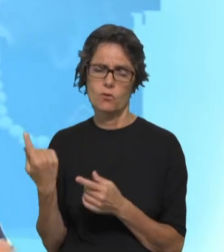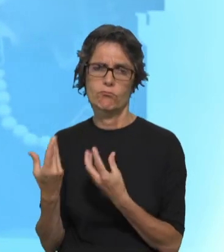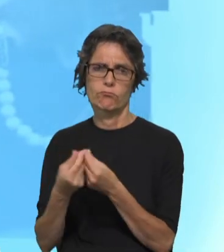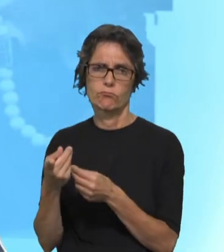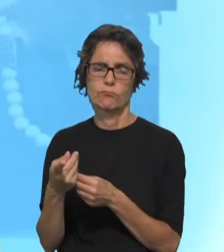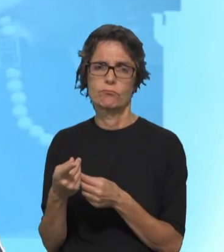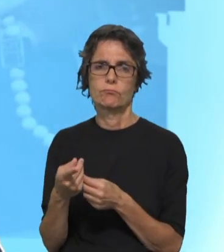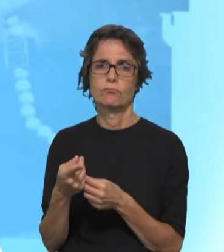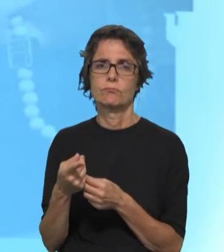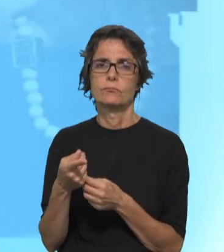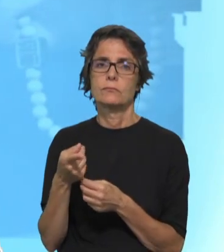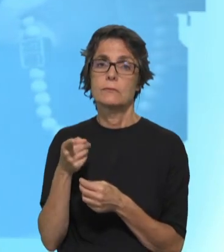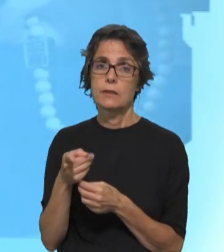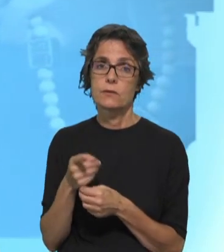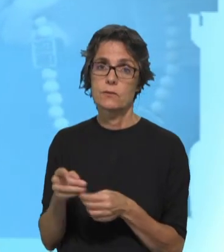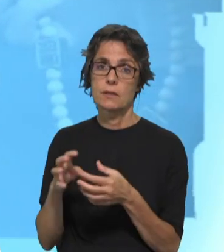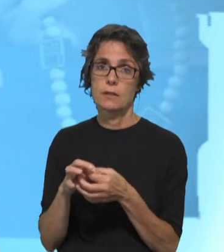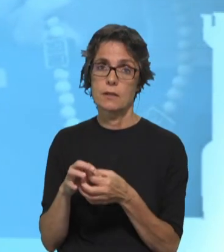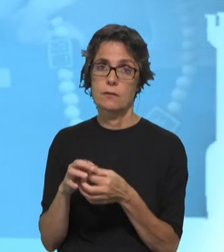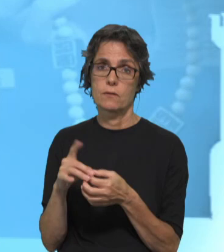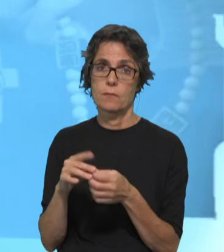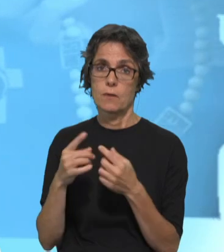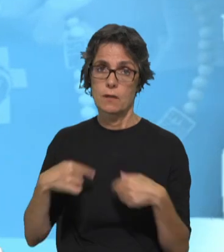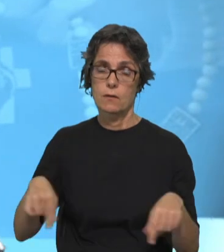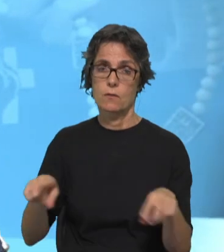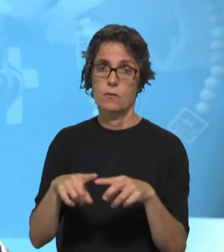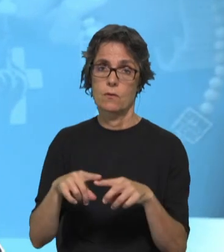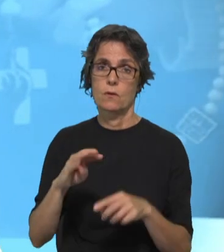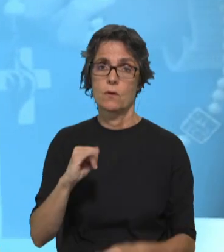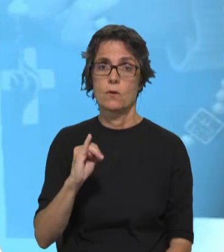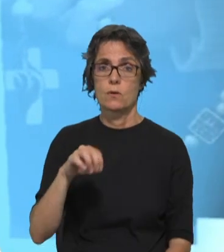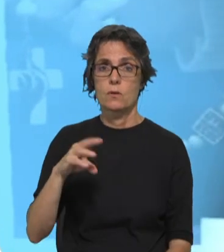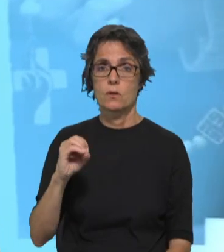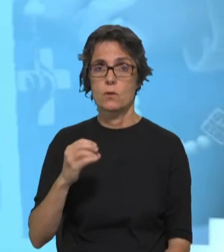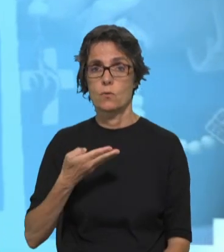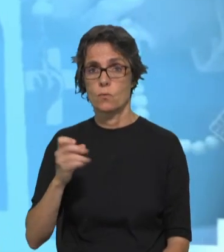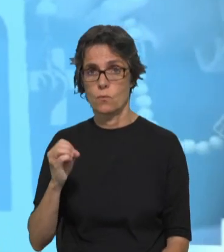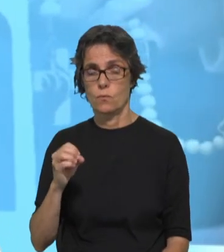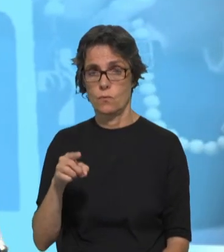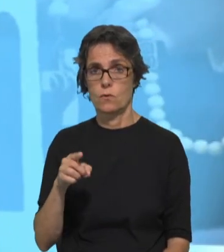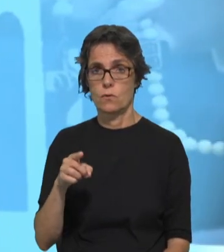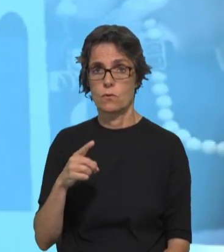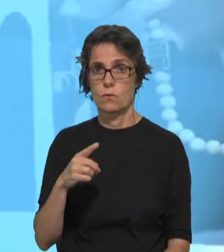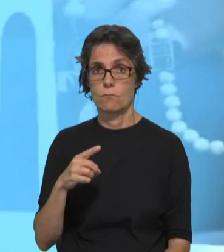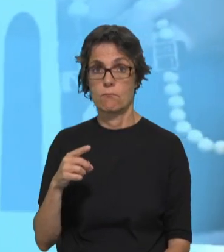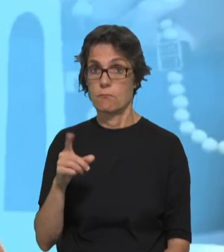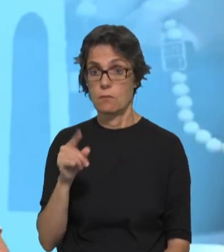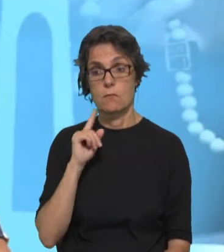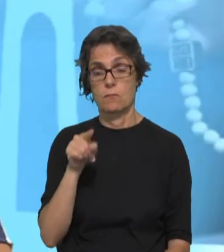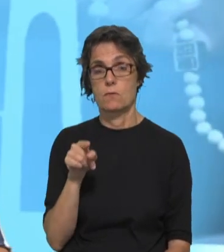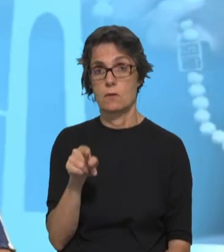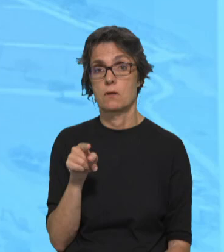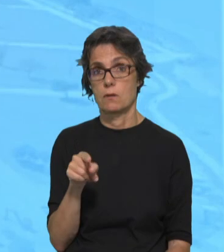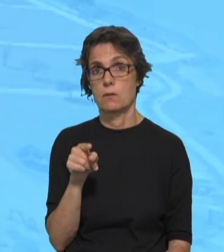isto já em ligação com a reunião do sinodo, que é uma coisa que nós também não nos passa ao lado, não é?